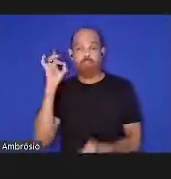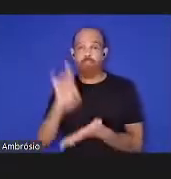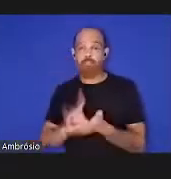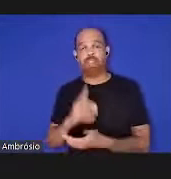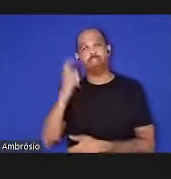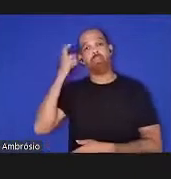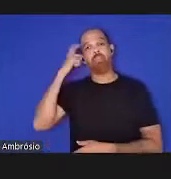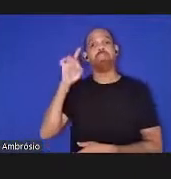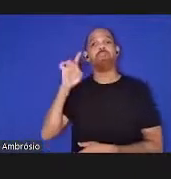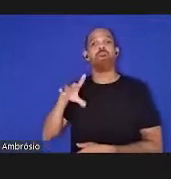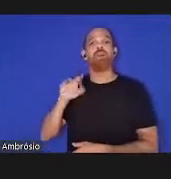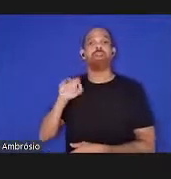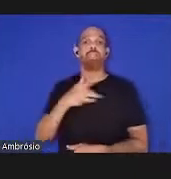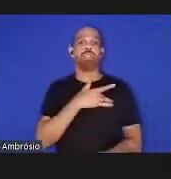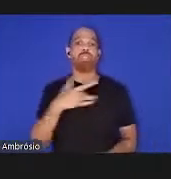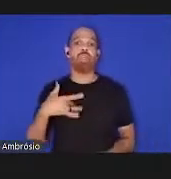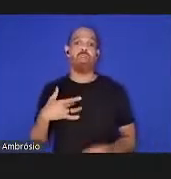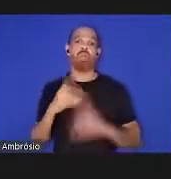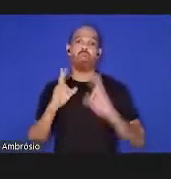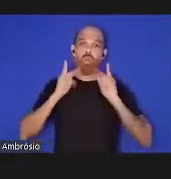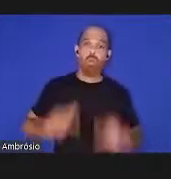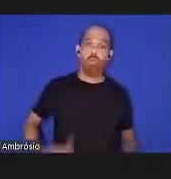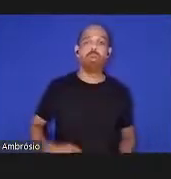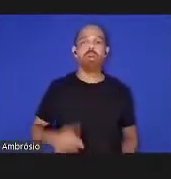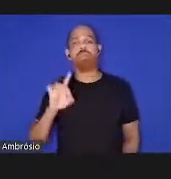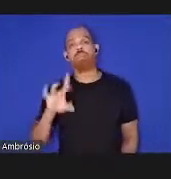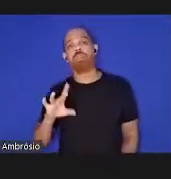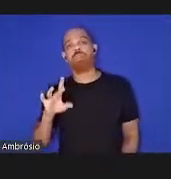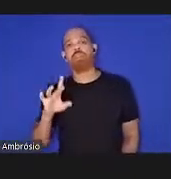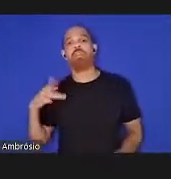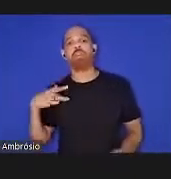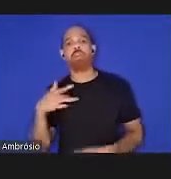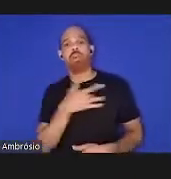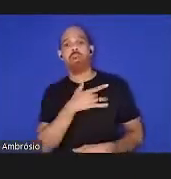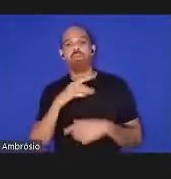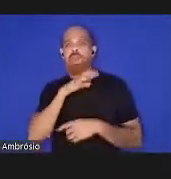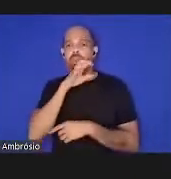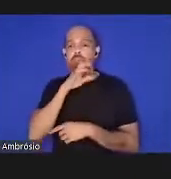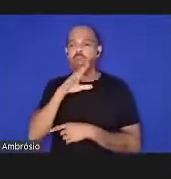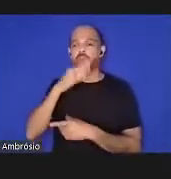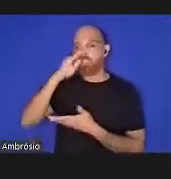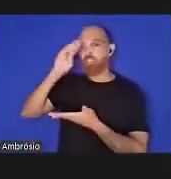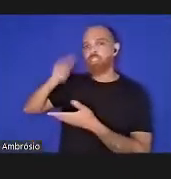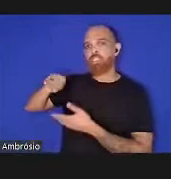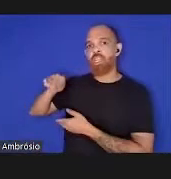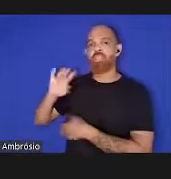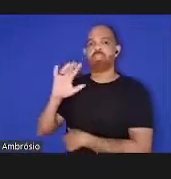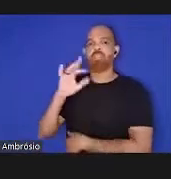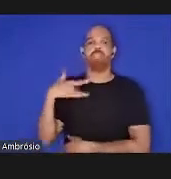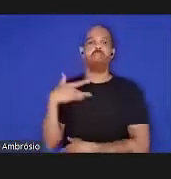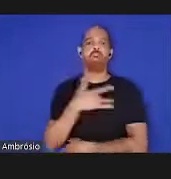saúde humana ou a saúde animal deixando de fora as considerações de saúde ambiental